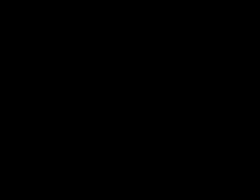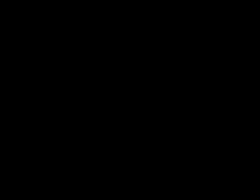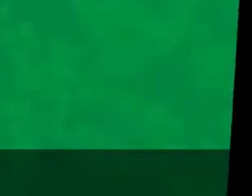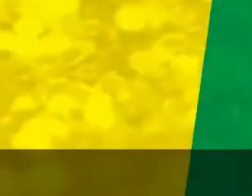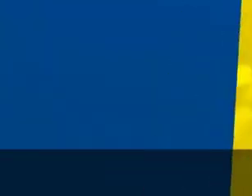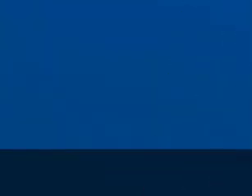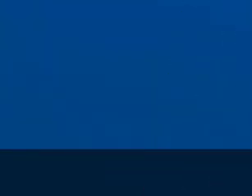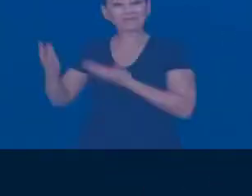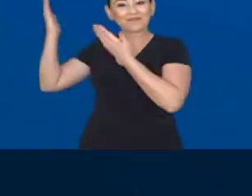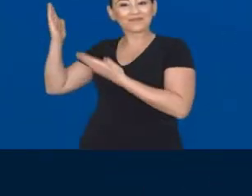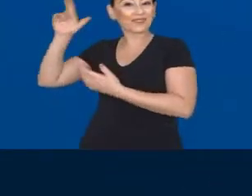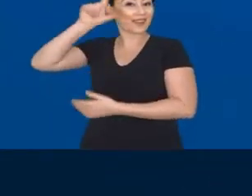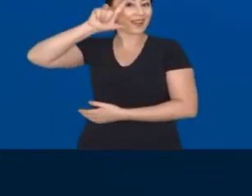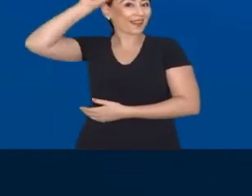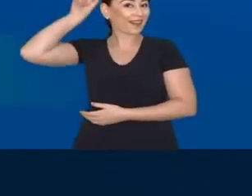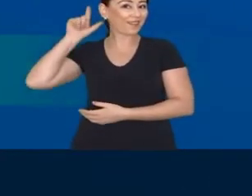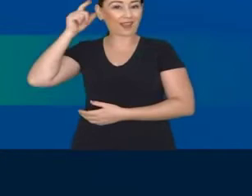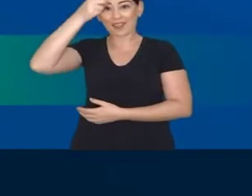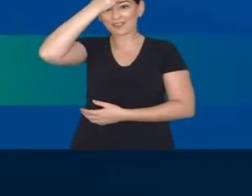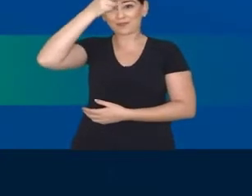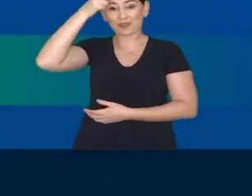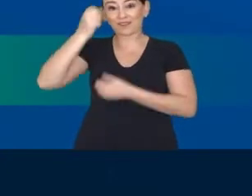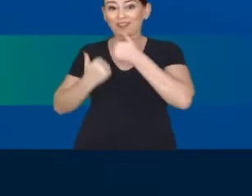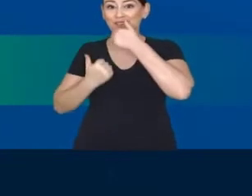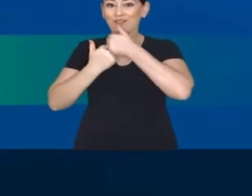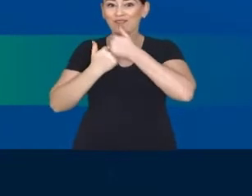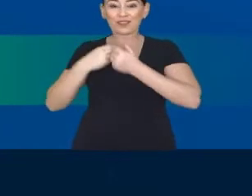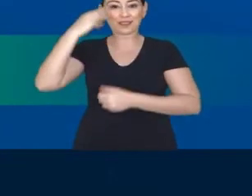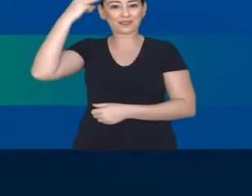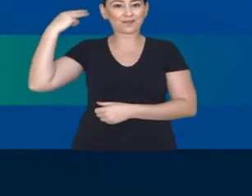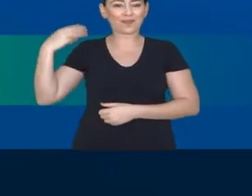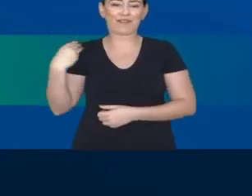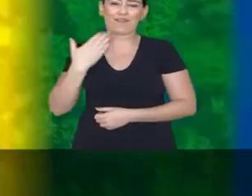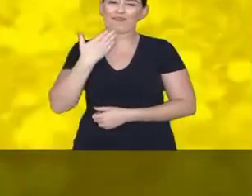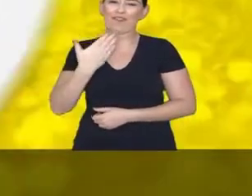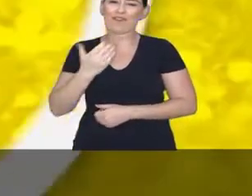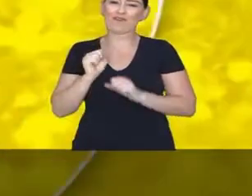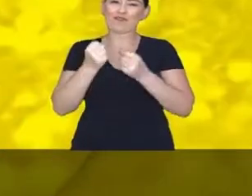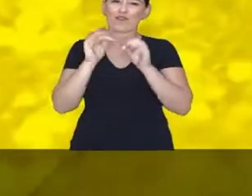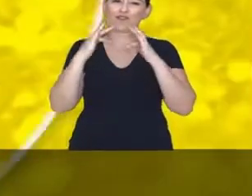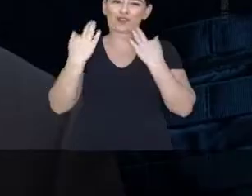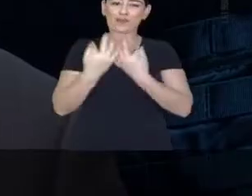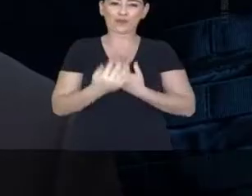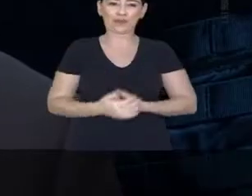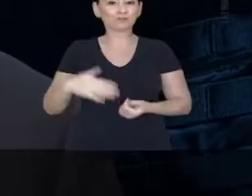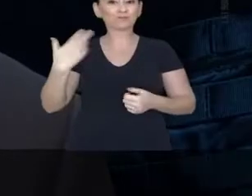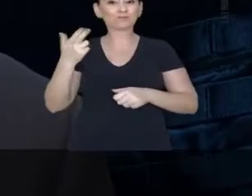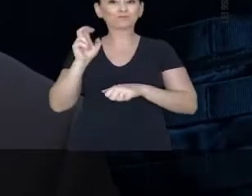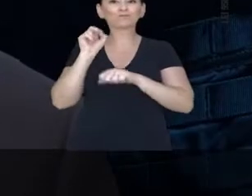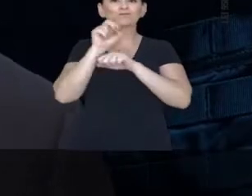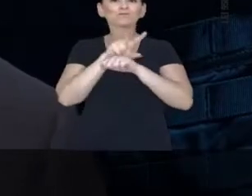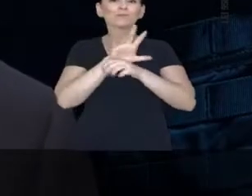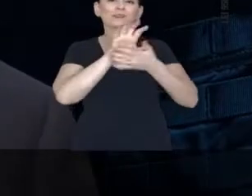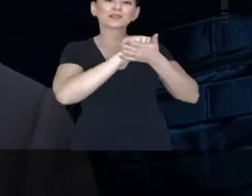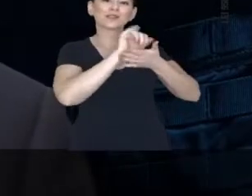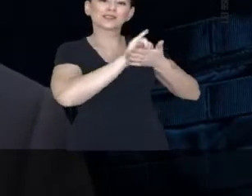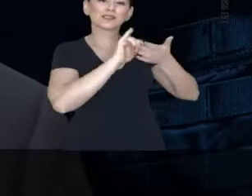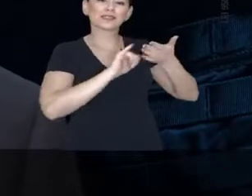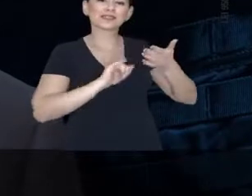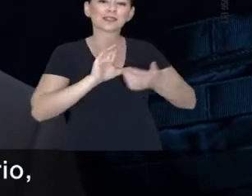Começa o programa Lafayette Andrada Prefeito. Vice Marley Rodrigues, em defesa da família. Alistamento civil